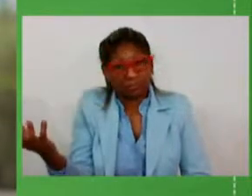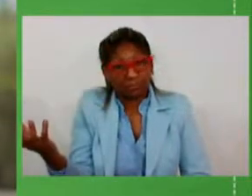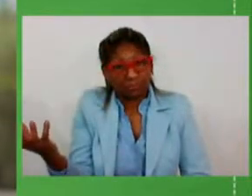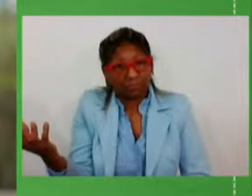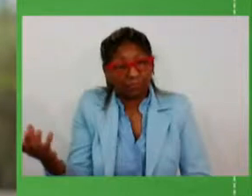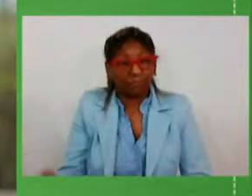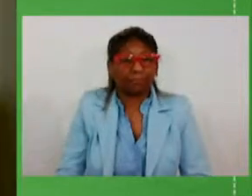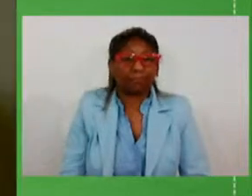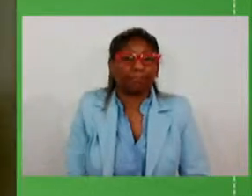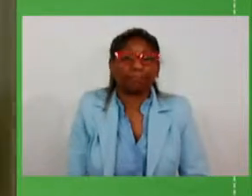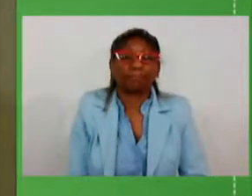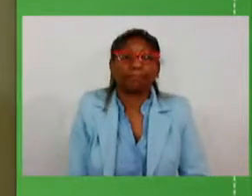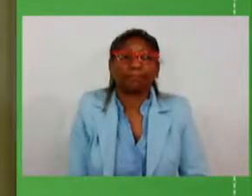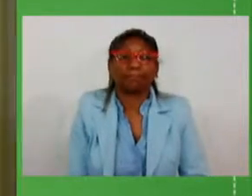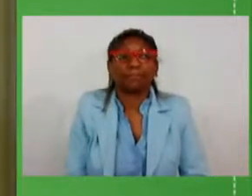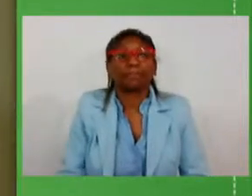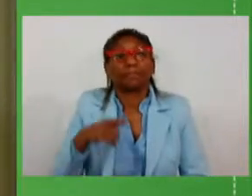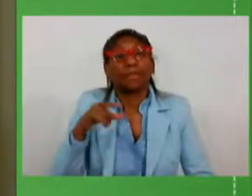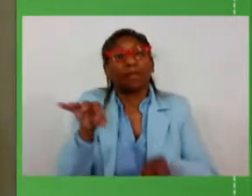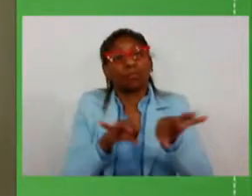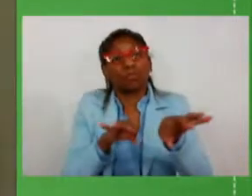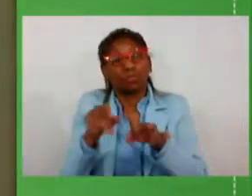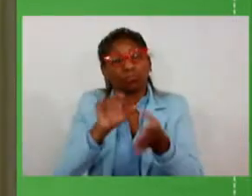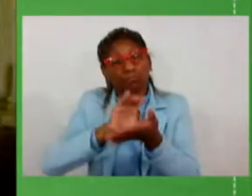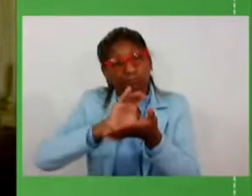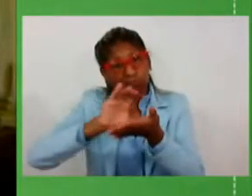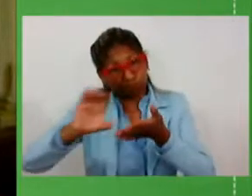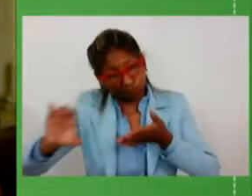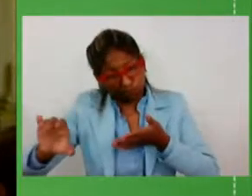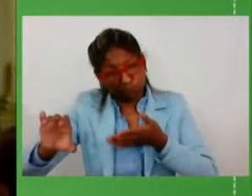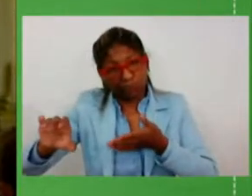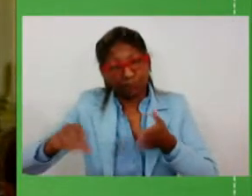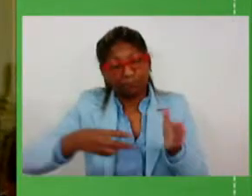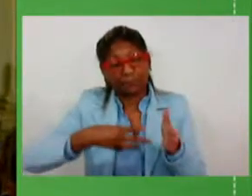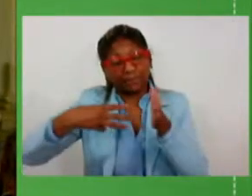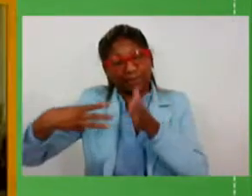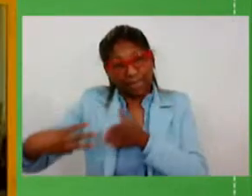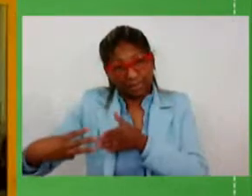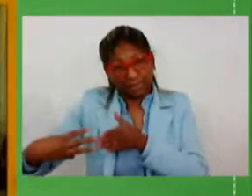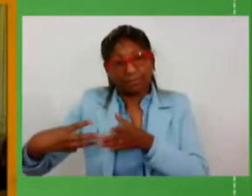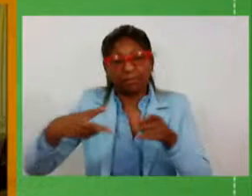e temos a projeção de investimentos na região funcional 3 em recuperação de rodovias